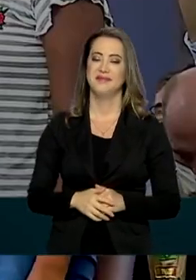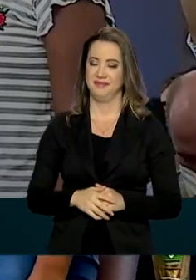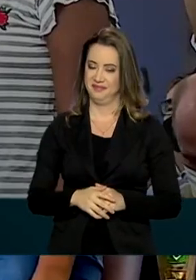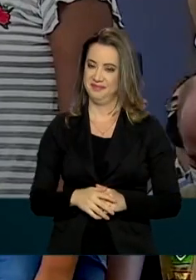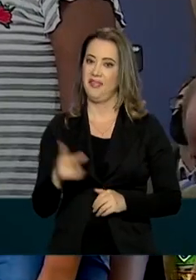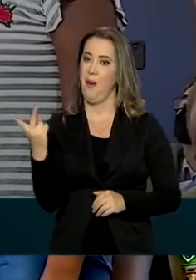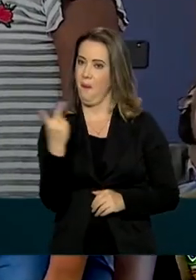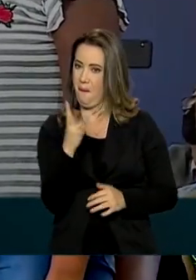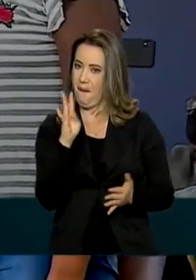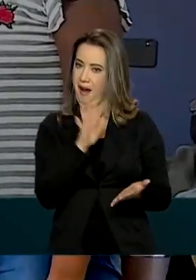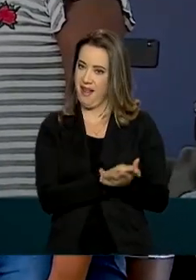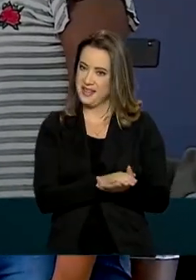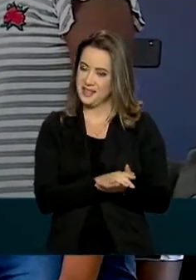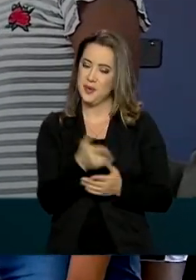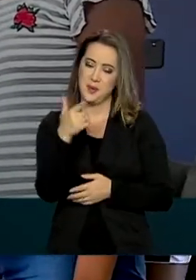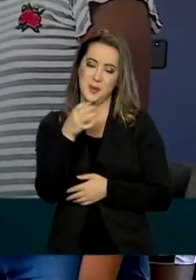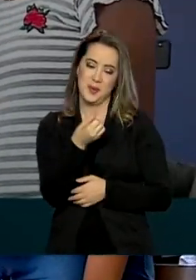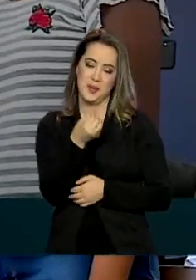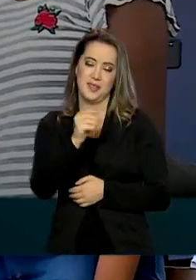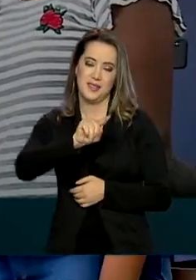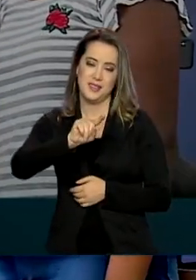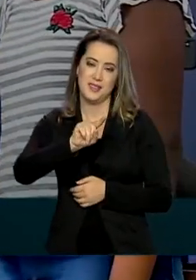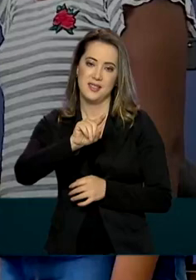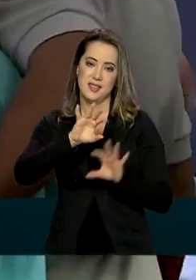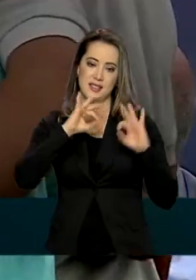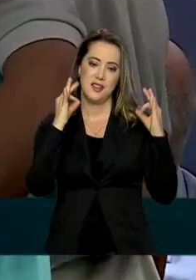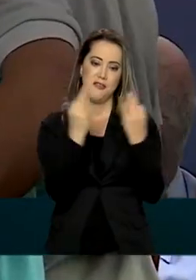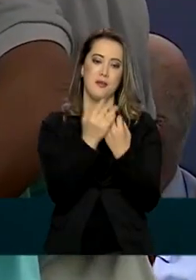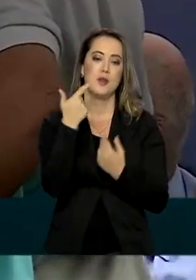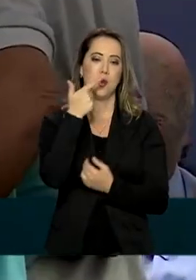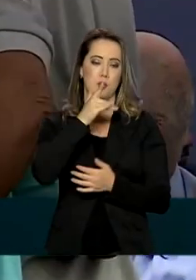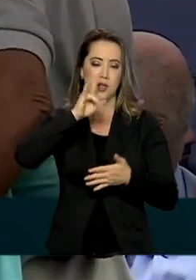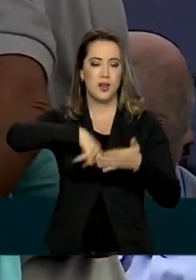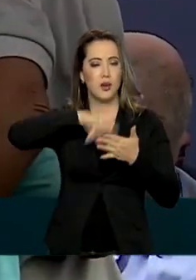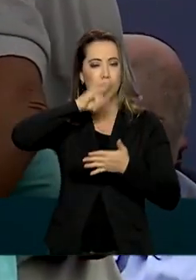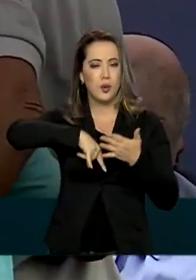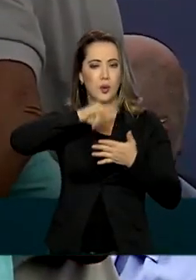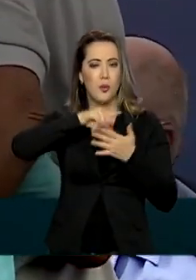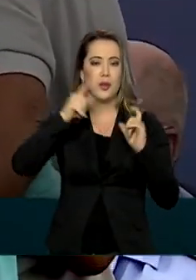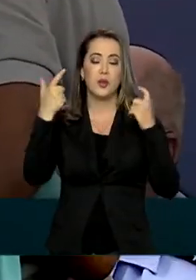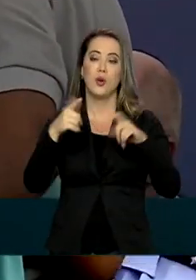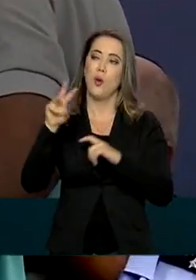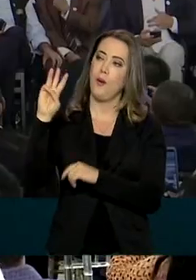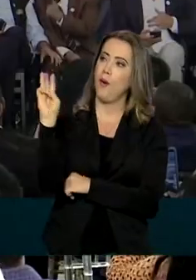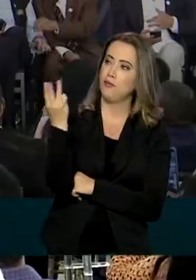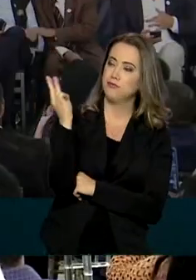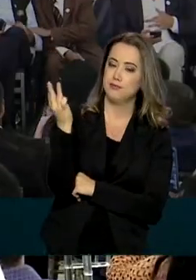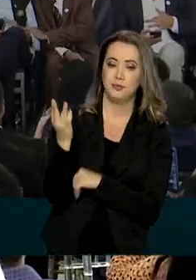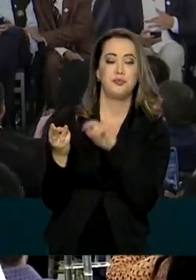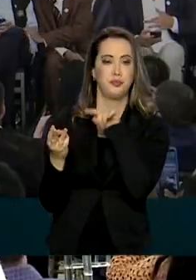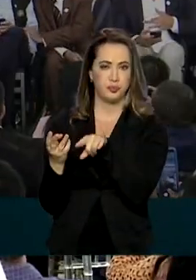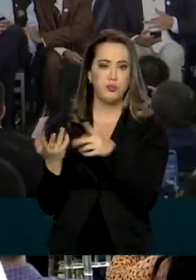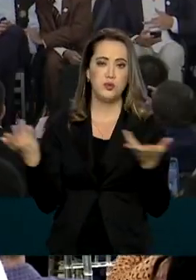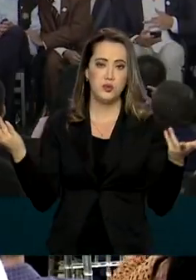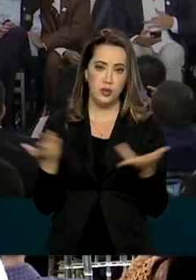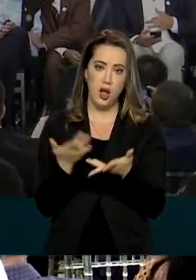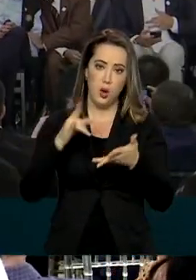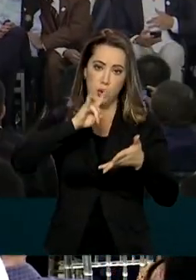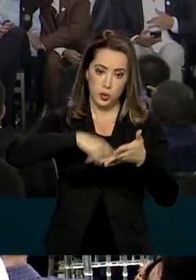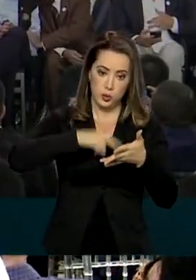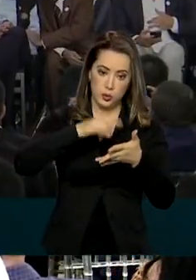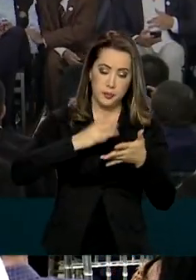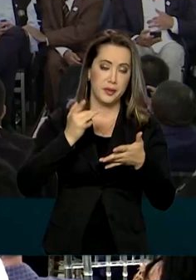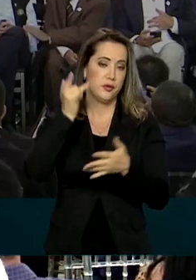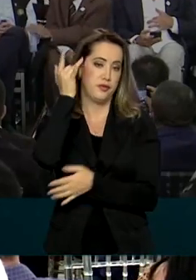famílias receberam os títulos de propriedade em uma cerimônia realizada na base de Alcântara, no Maranhão. Com o título, eles